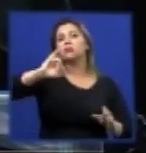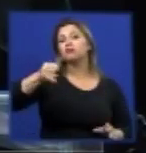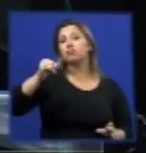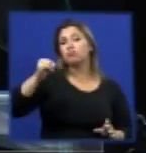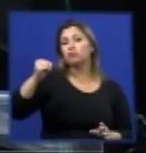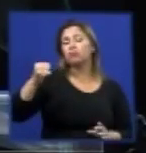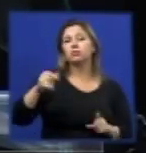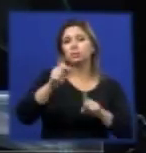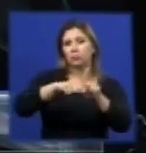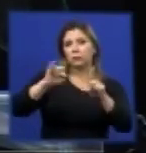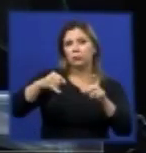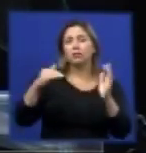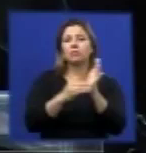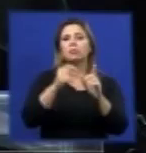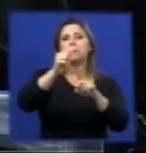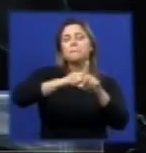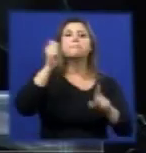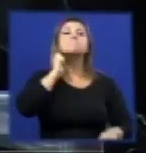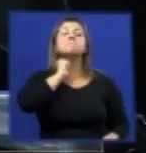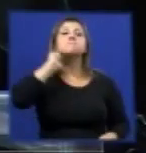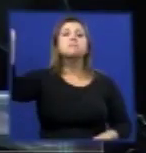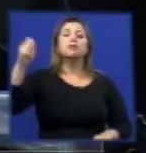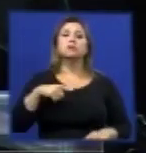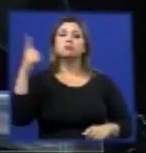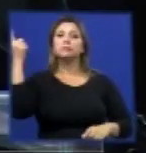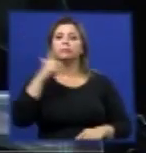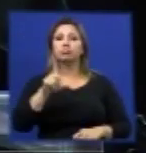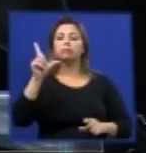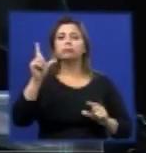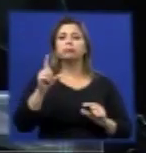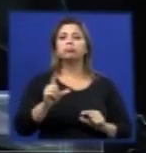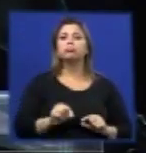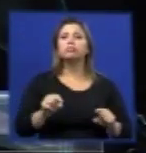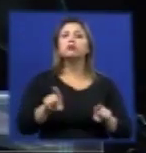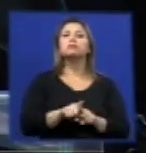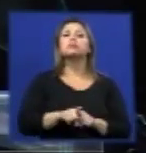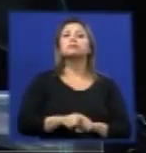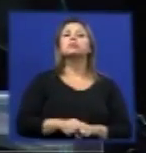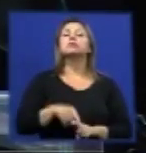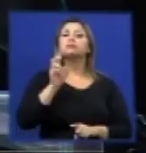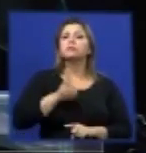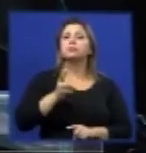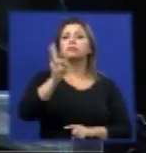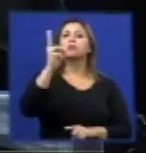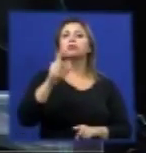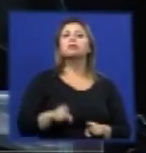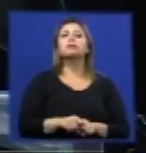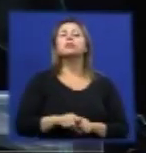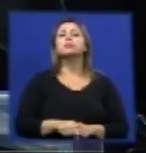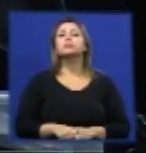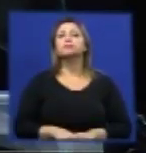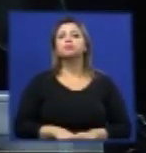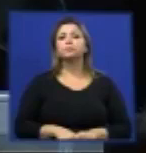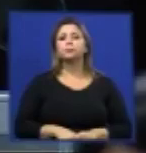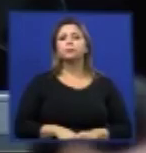nós temos hoje um decréscimo da transmissão de dengue sendo esse decréscimo